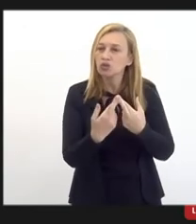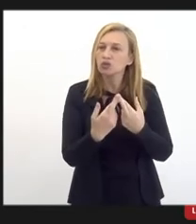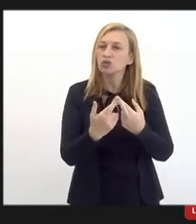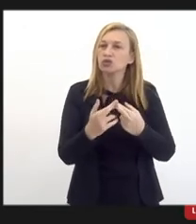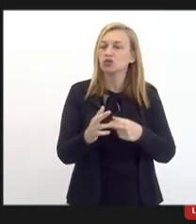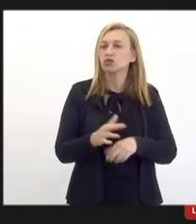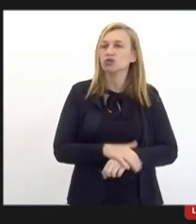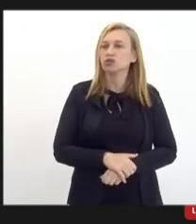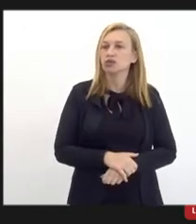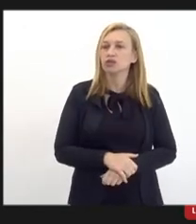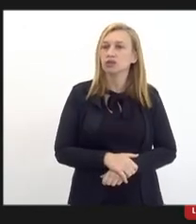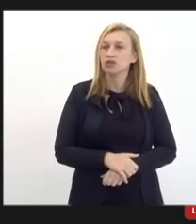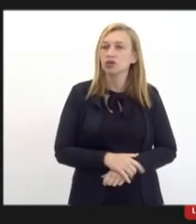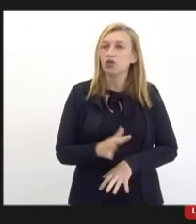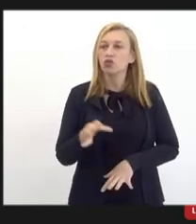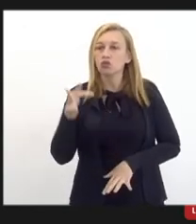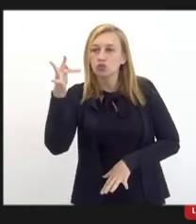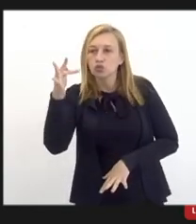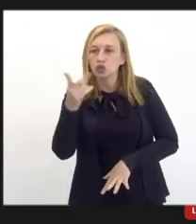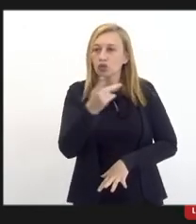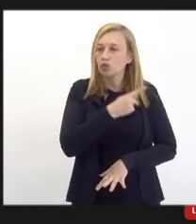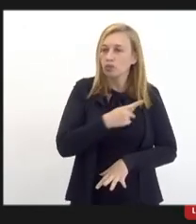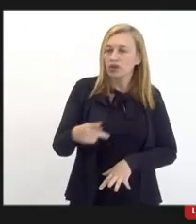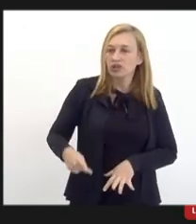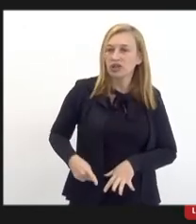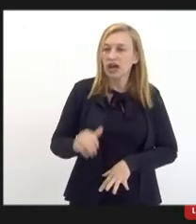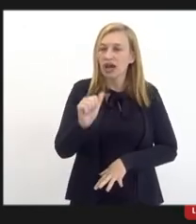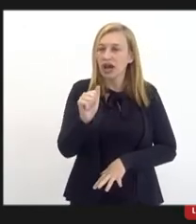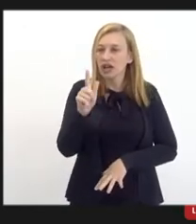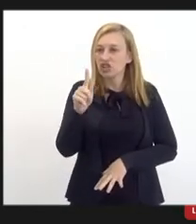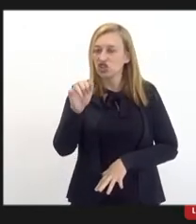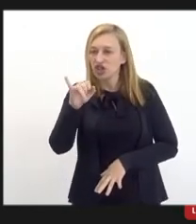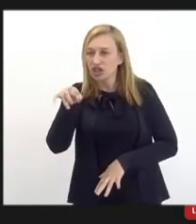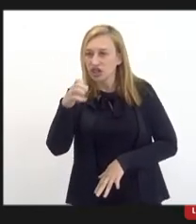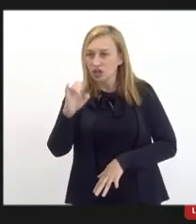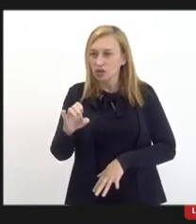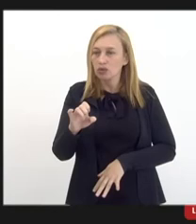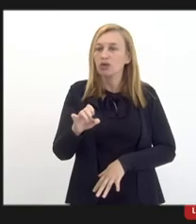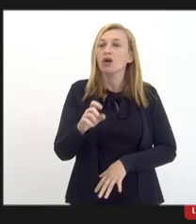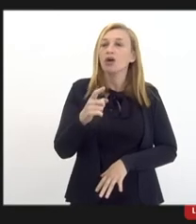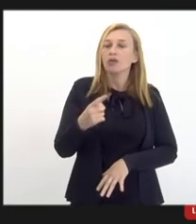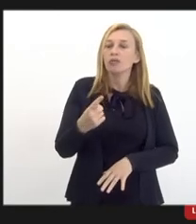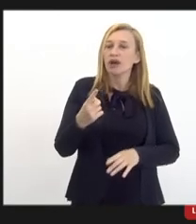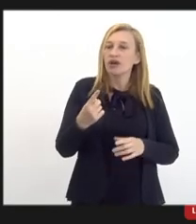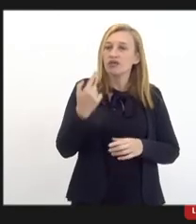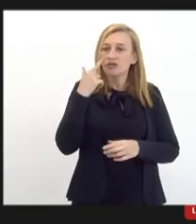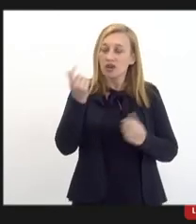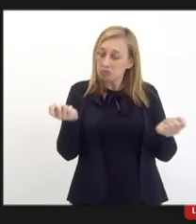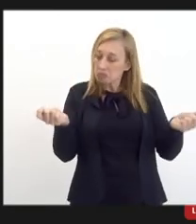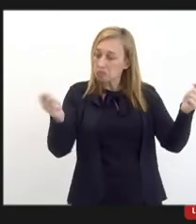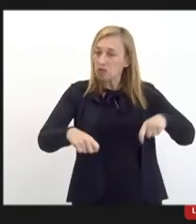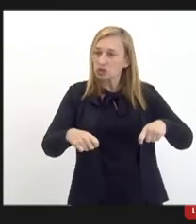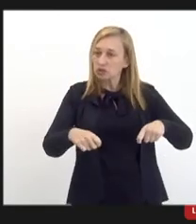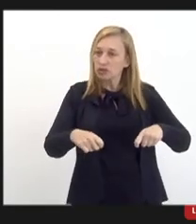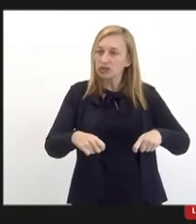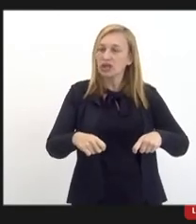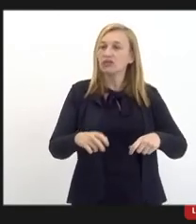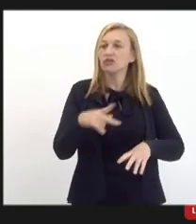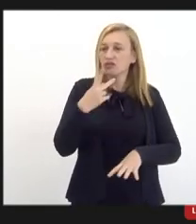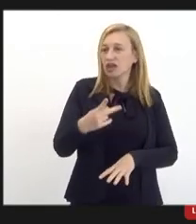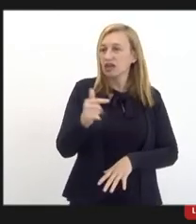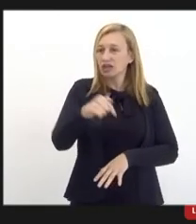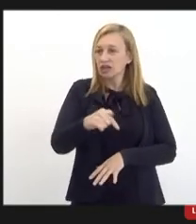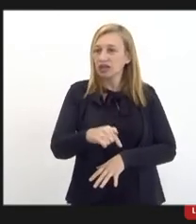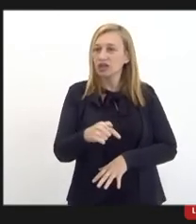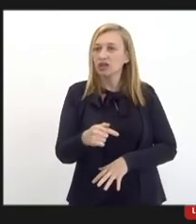inclusive, lá com o presidente da AGRIO para verificar dessa possibilidade que foi colocada aqui